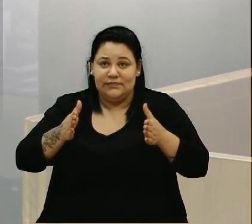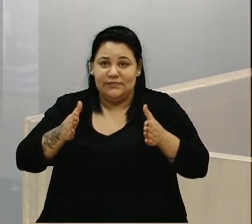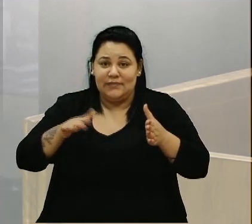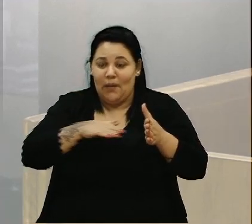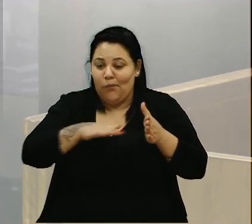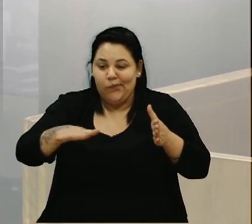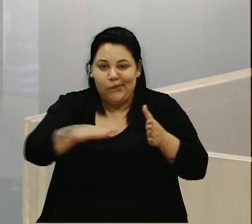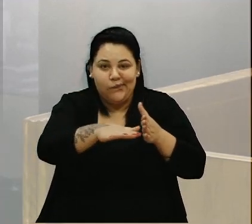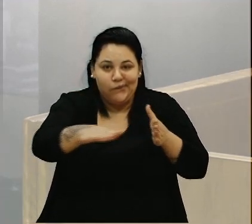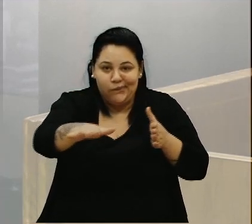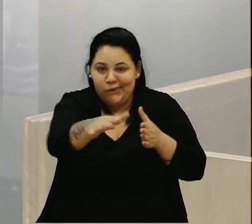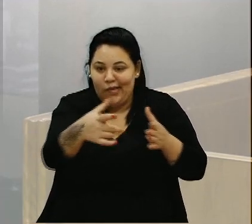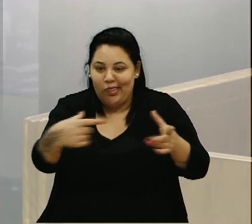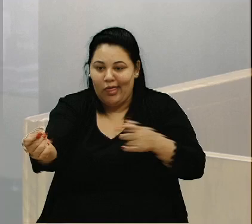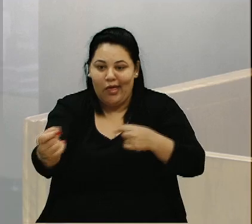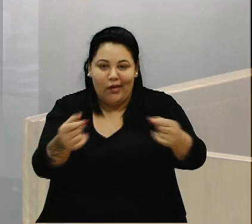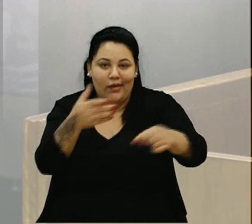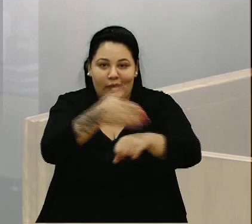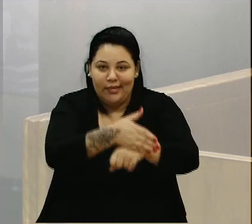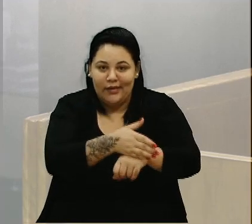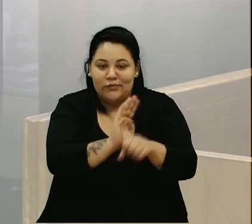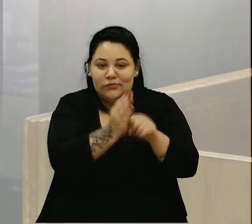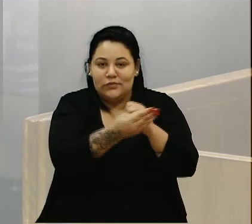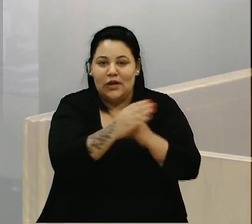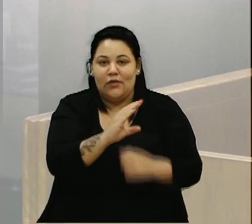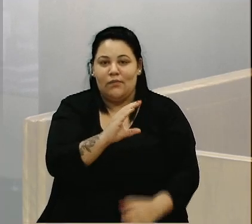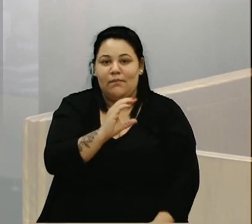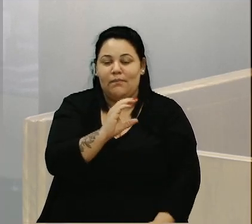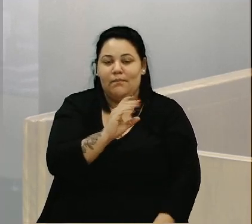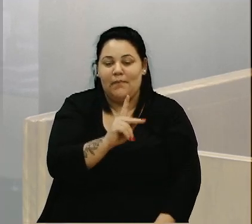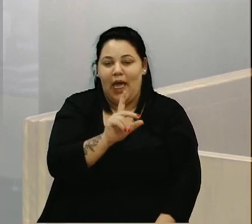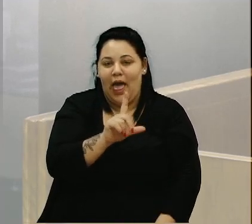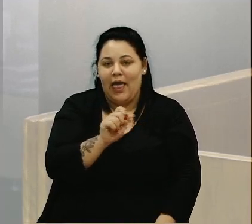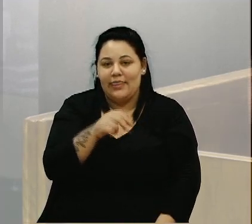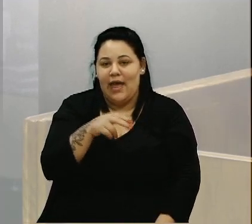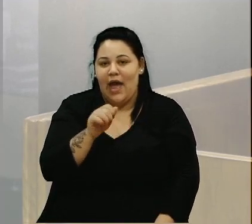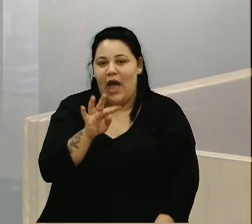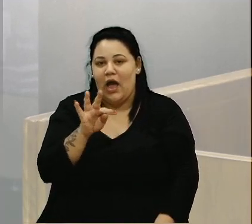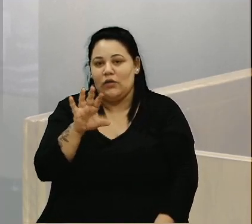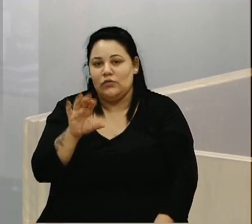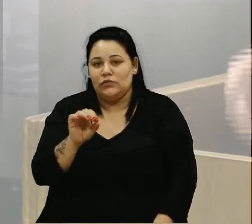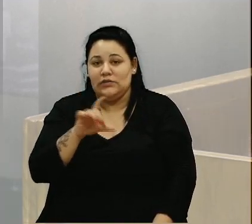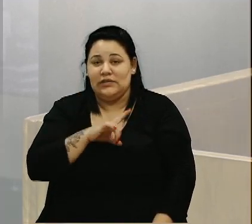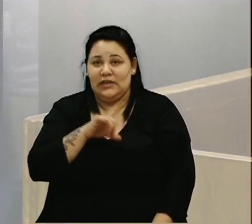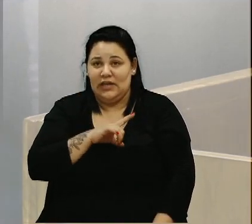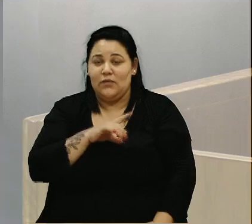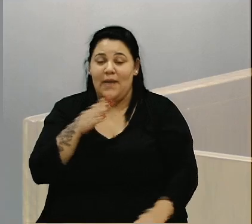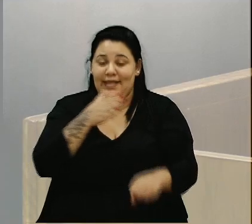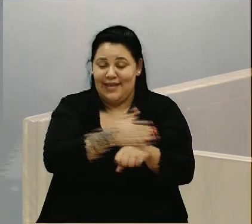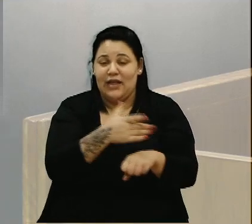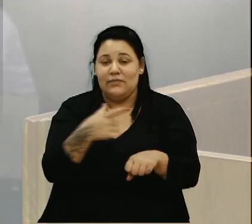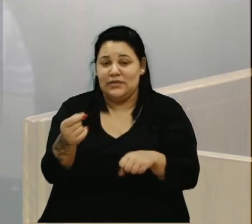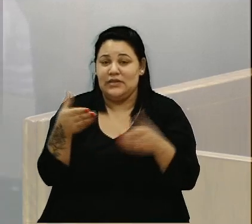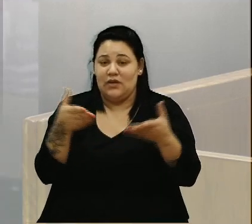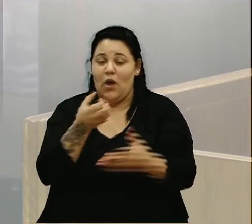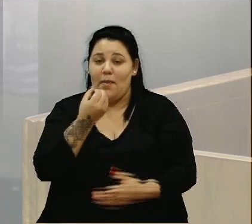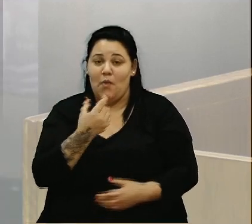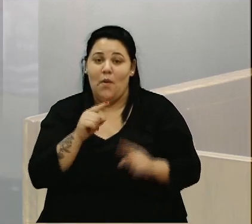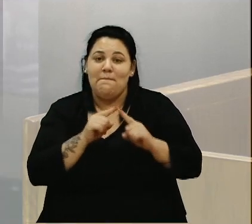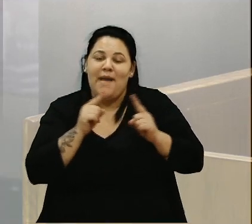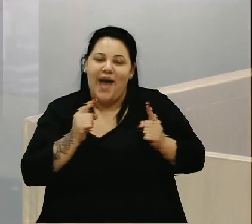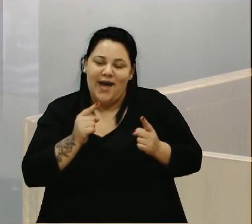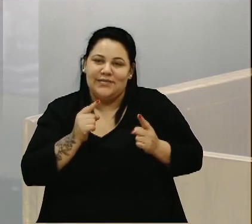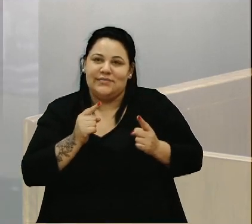comunidade ali do bairro Planalto. Assim foi feito, tem uma vazão boa da entrada ali, só que, porém, está